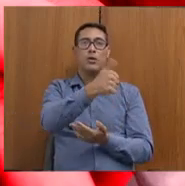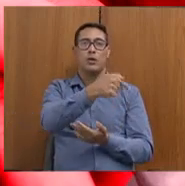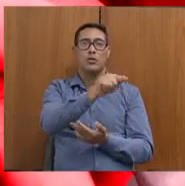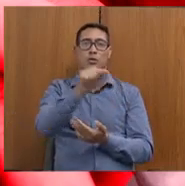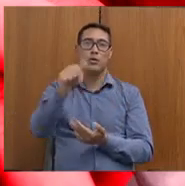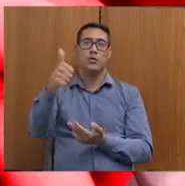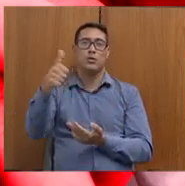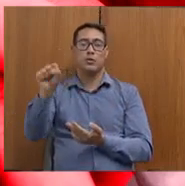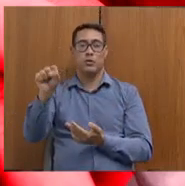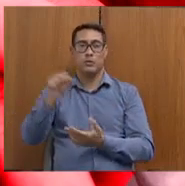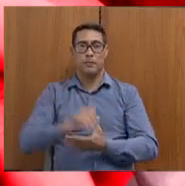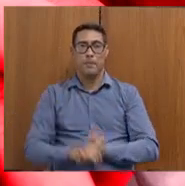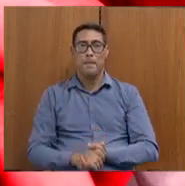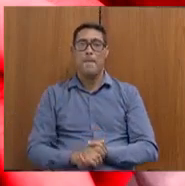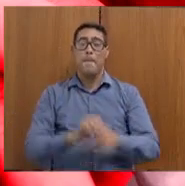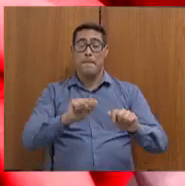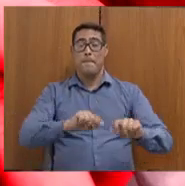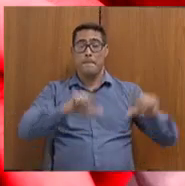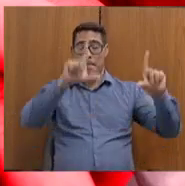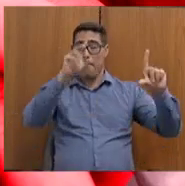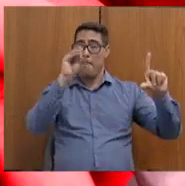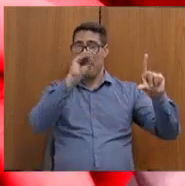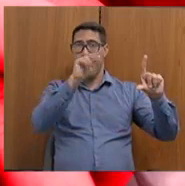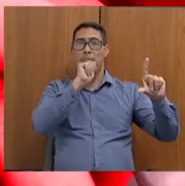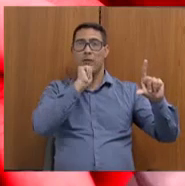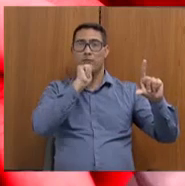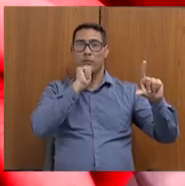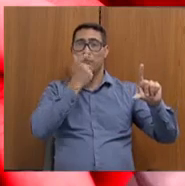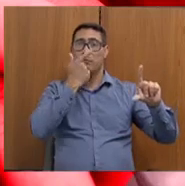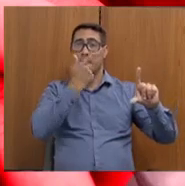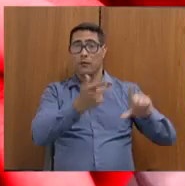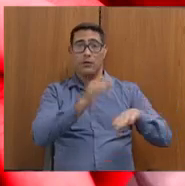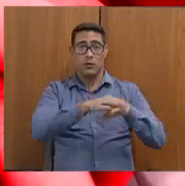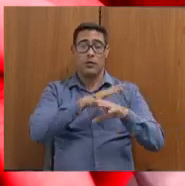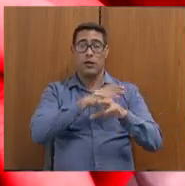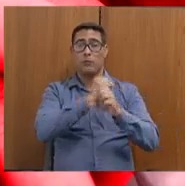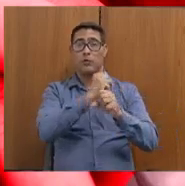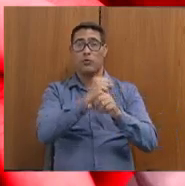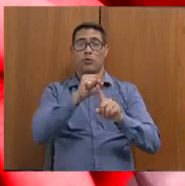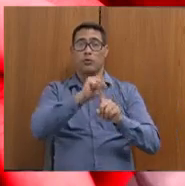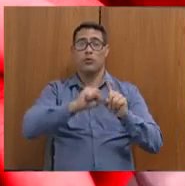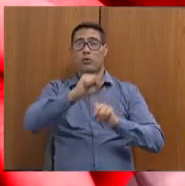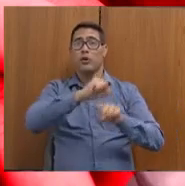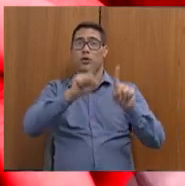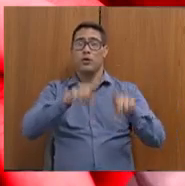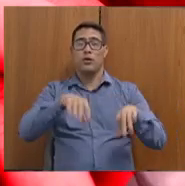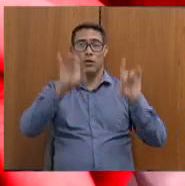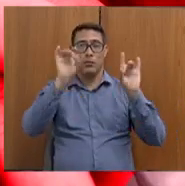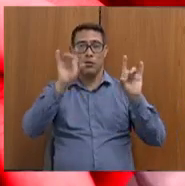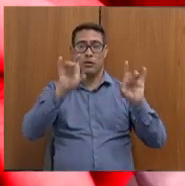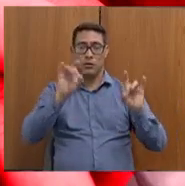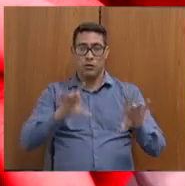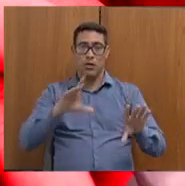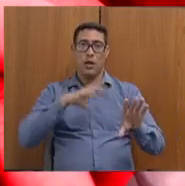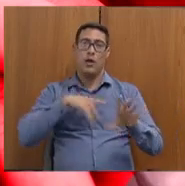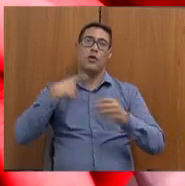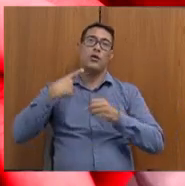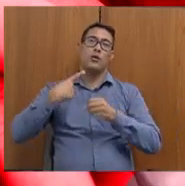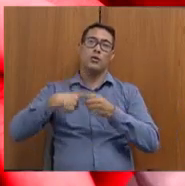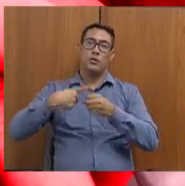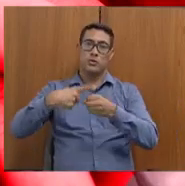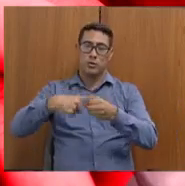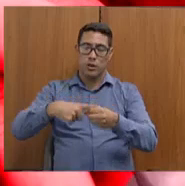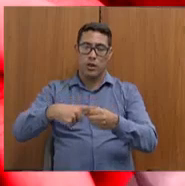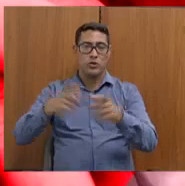Também não está aí no slide, mas gostaria de falar um pouco da cobertura da proteção social especial de municípios de pequeno porte 1.